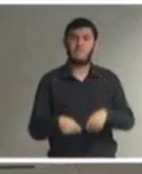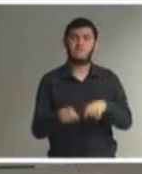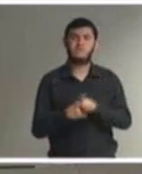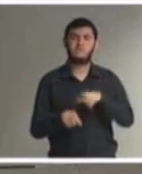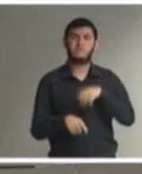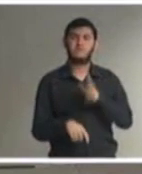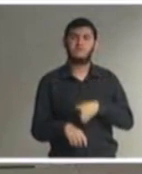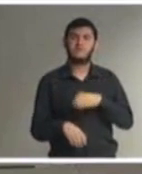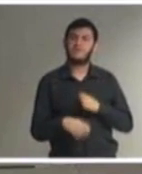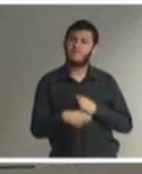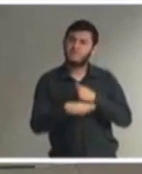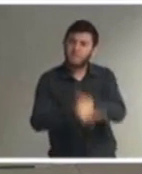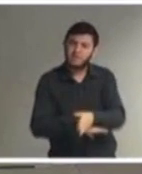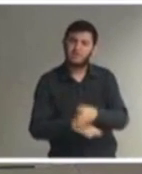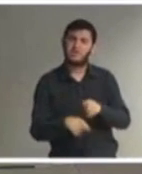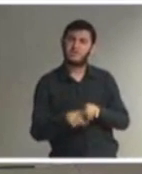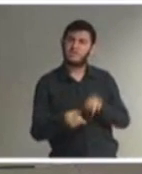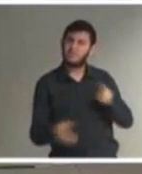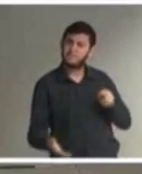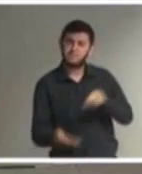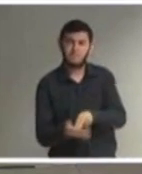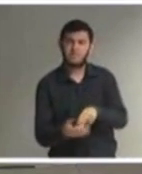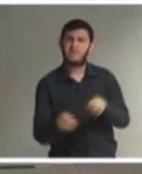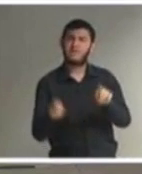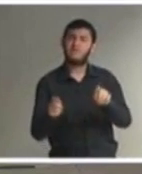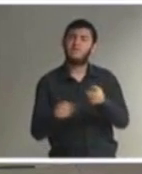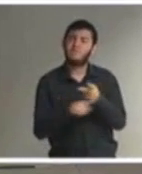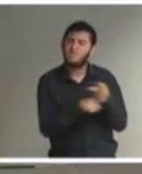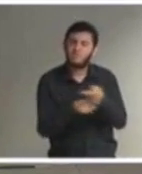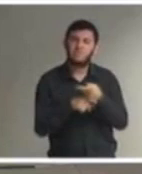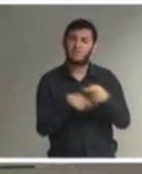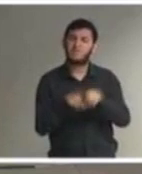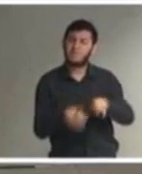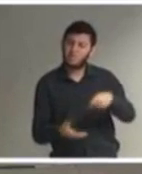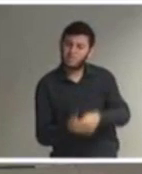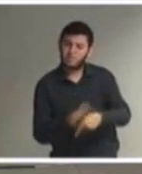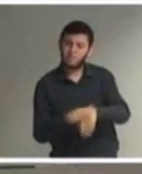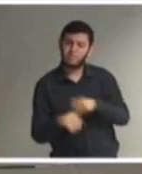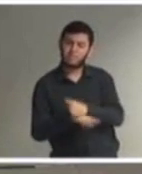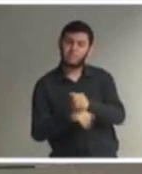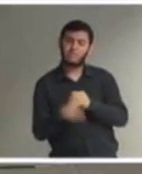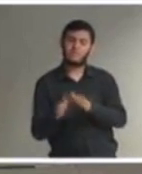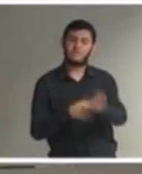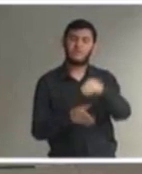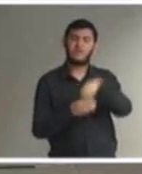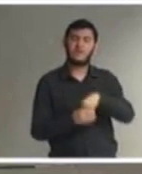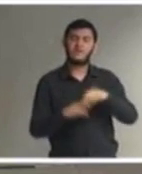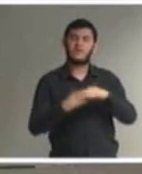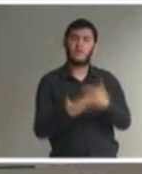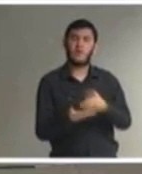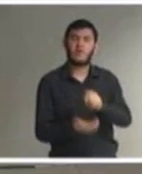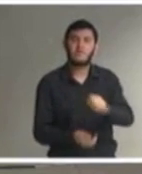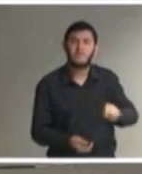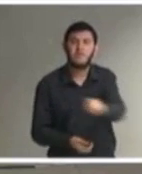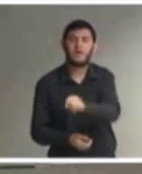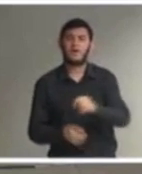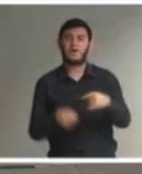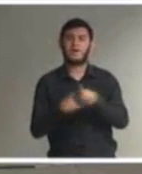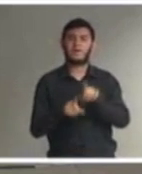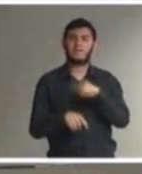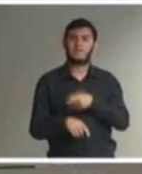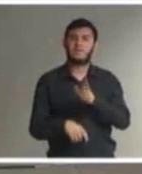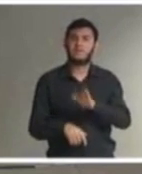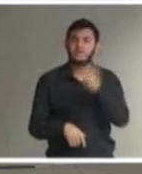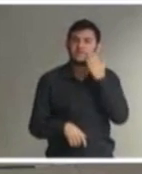exigir que as escolas estejam acessíveis a dificuldade de eventual obtenção de laudo a gente pode de uma maneira